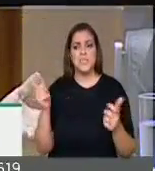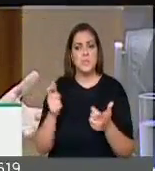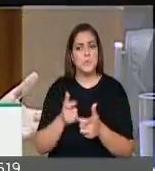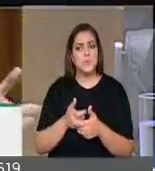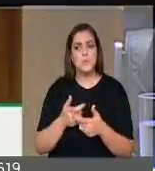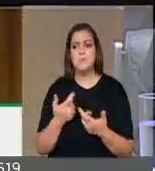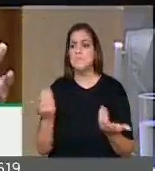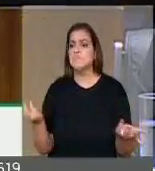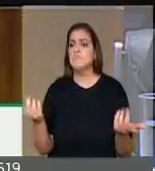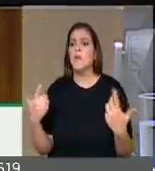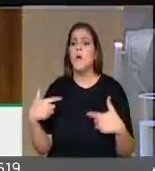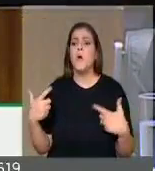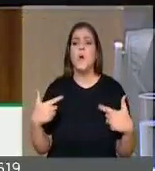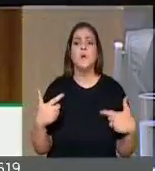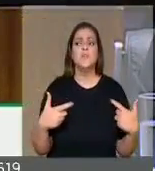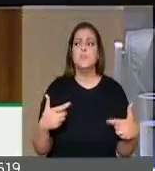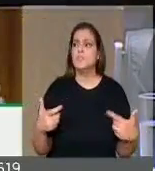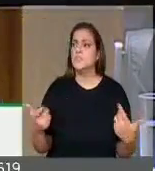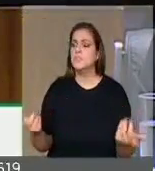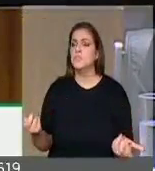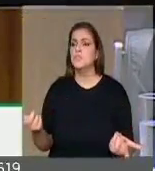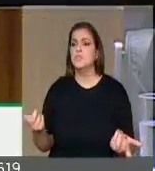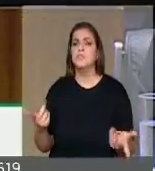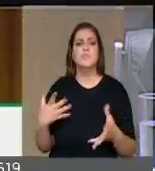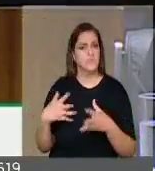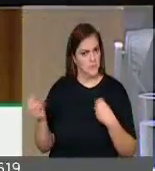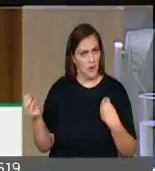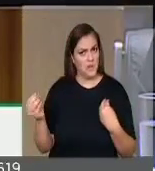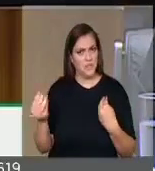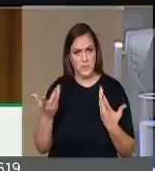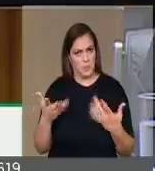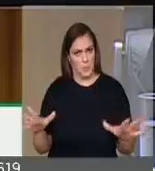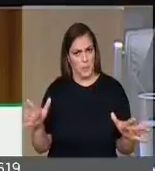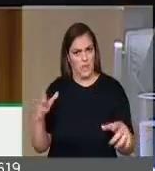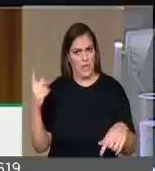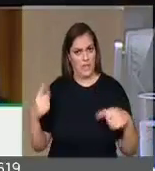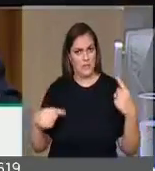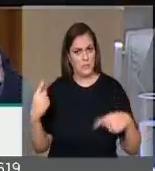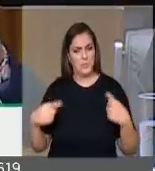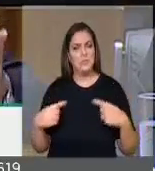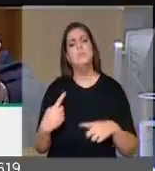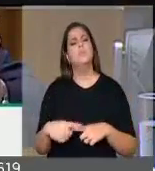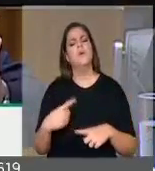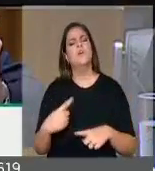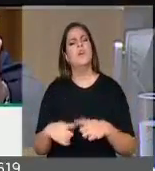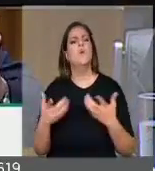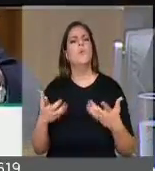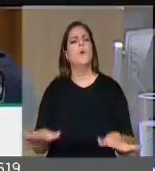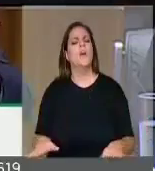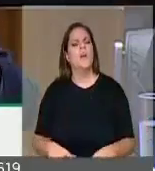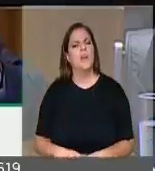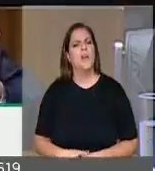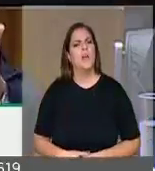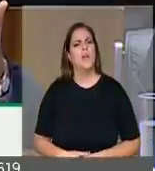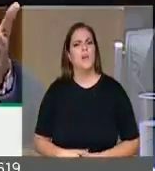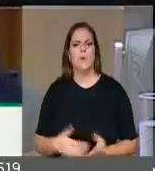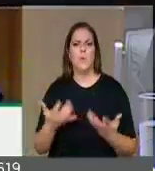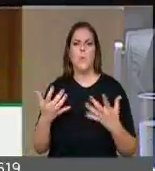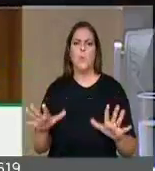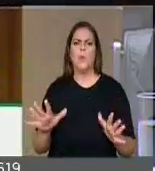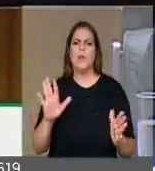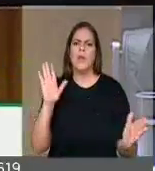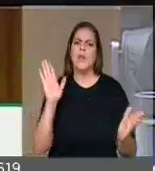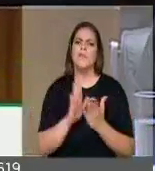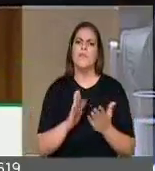fogem do debate. Por que fogem do debate? Por que não querem discutir? Por que não querem enxergar que isso